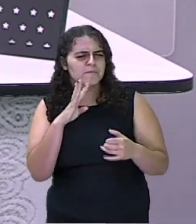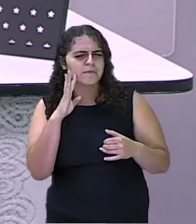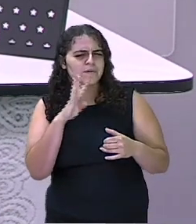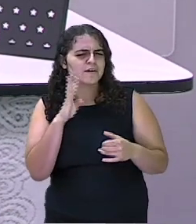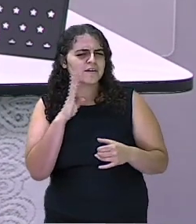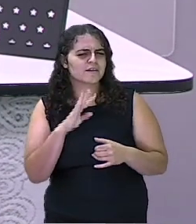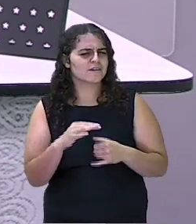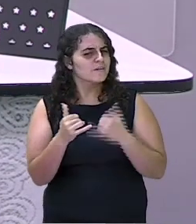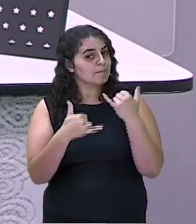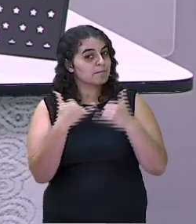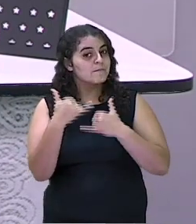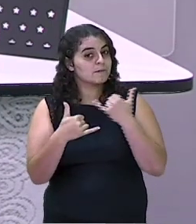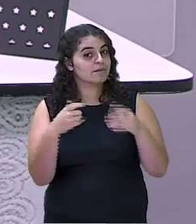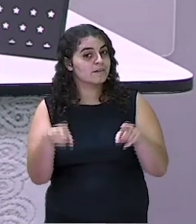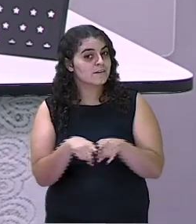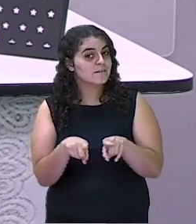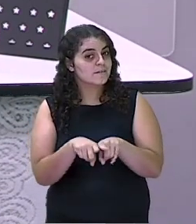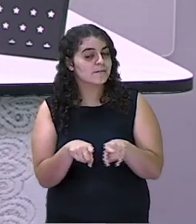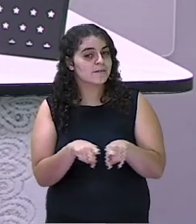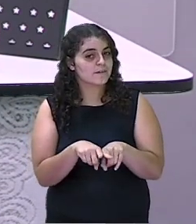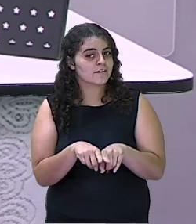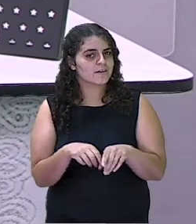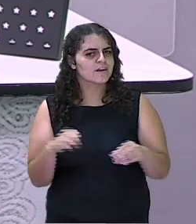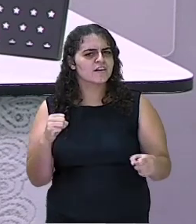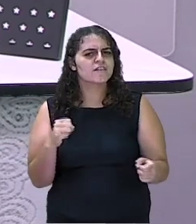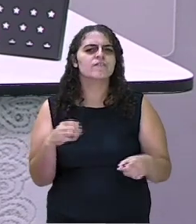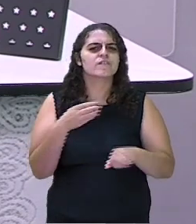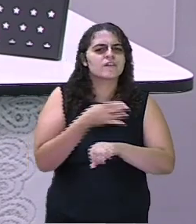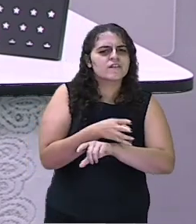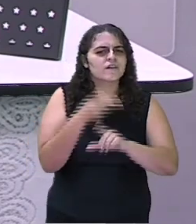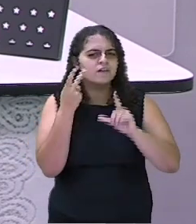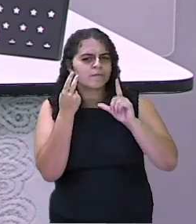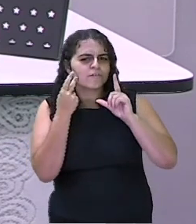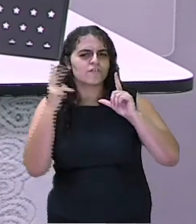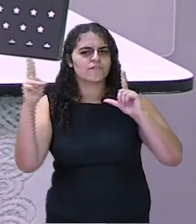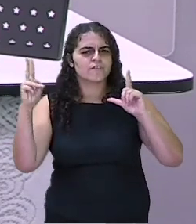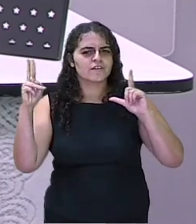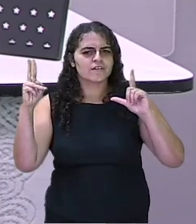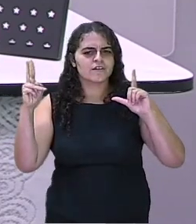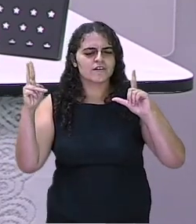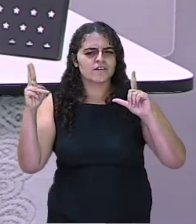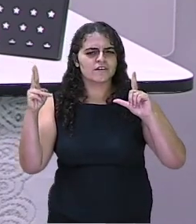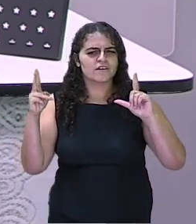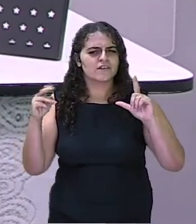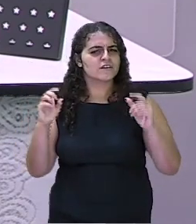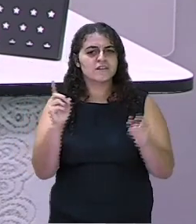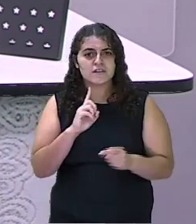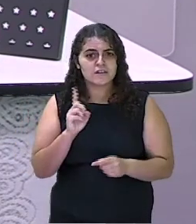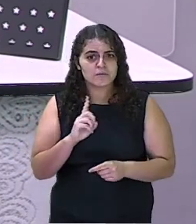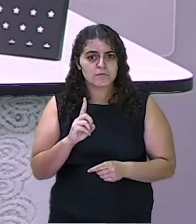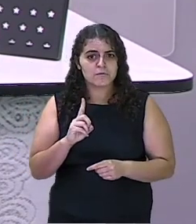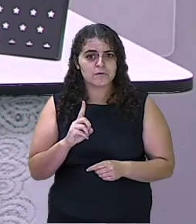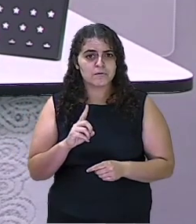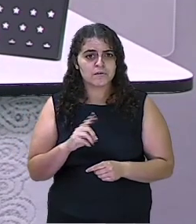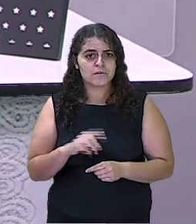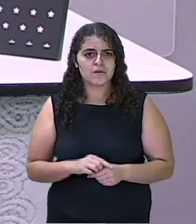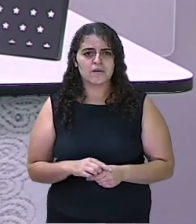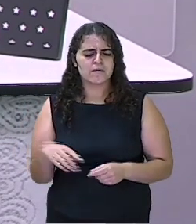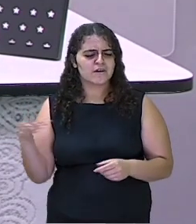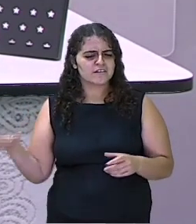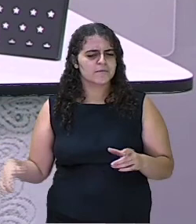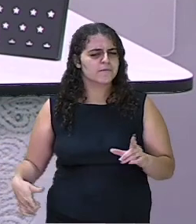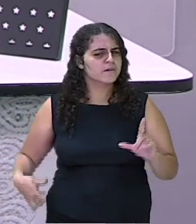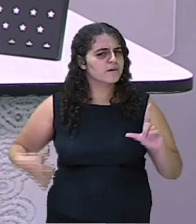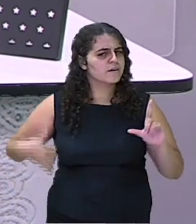brincadeiras. E outra coisa. Você acessou a nossa plataforma EsmedGV? Se não, basta